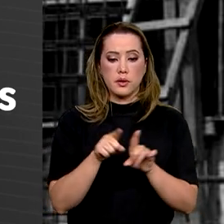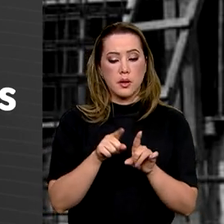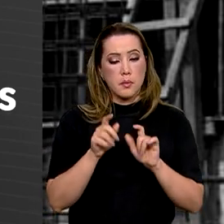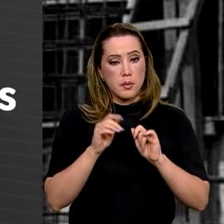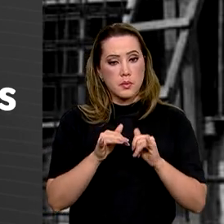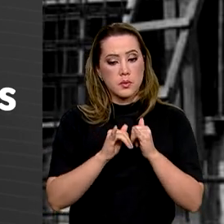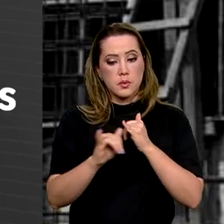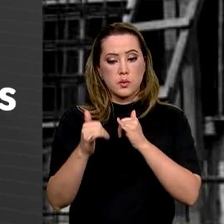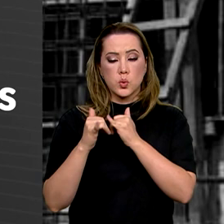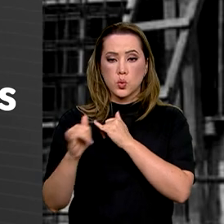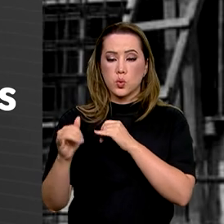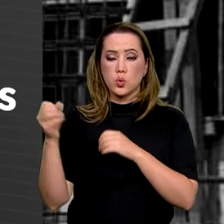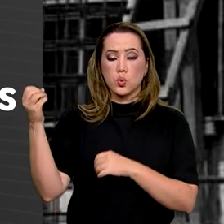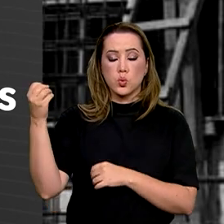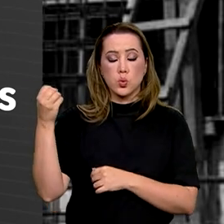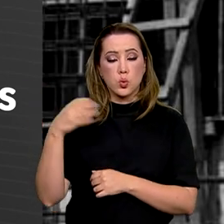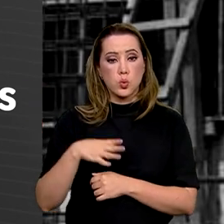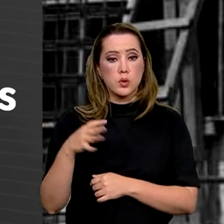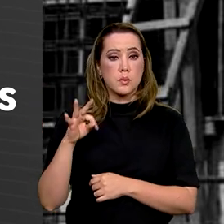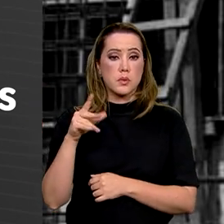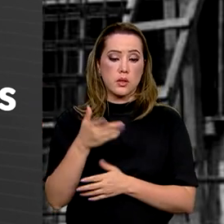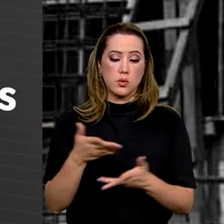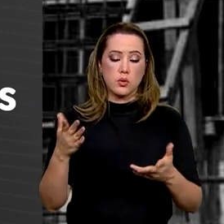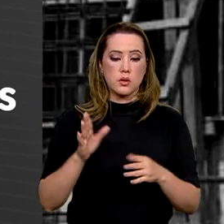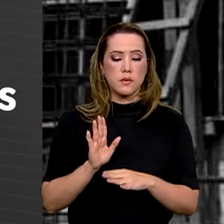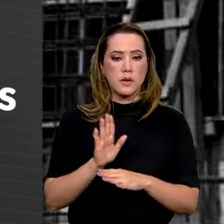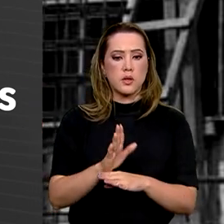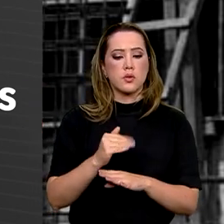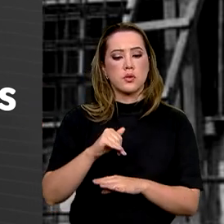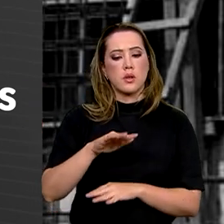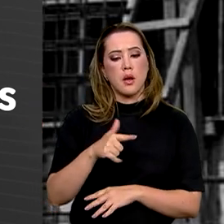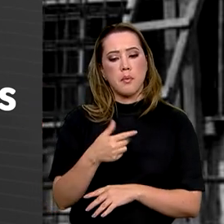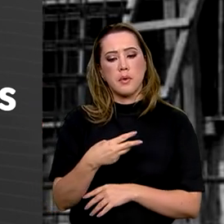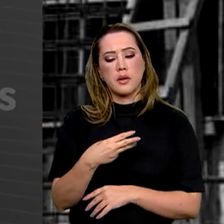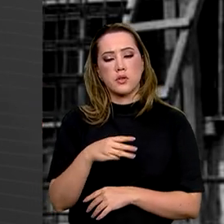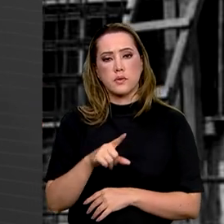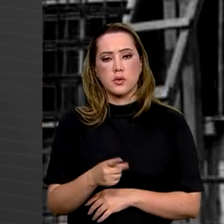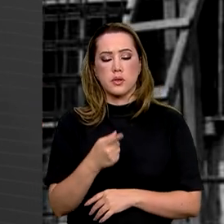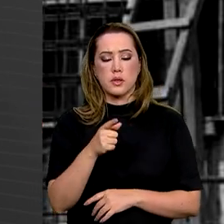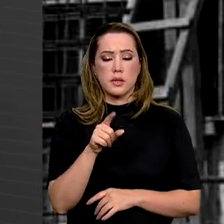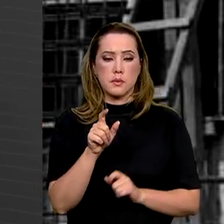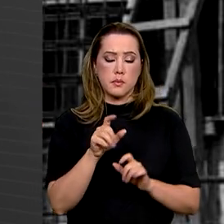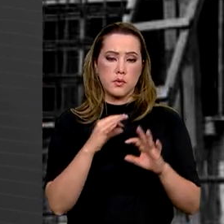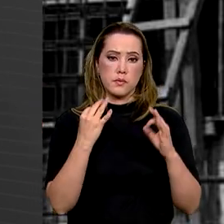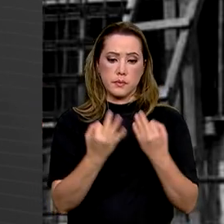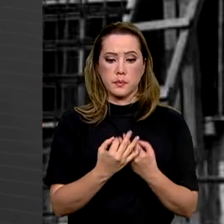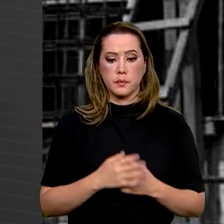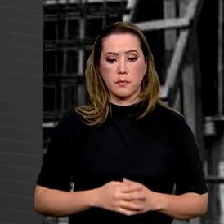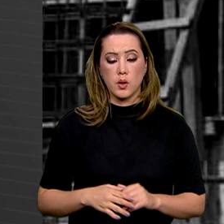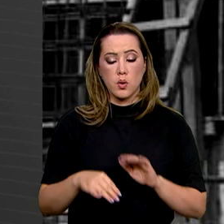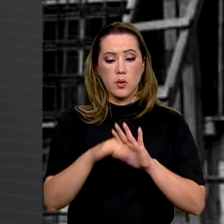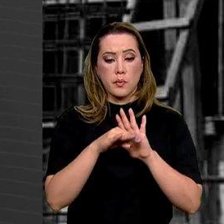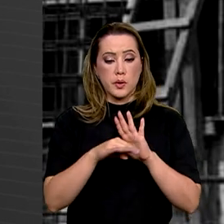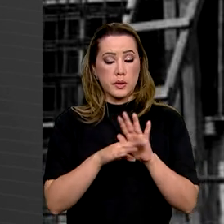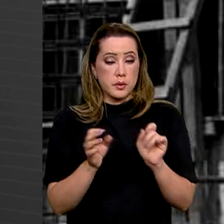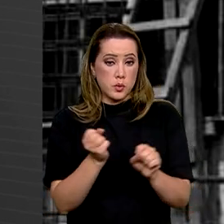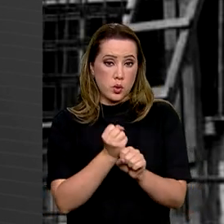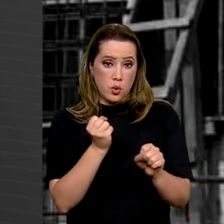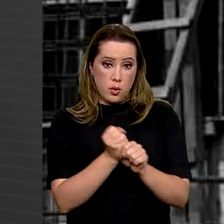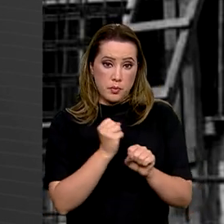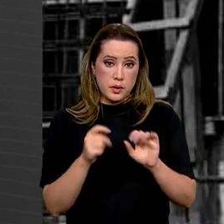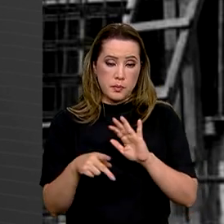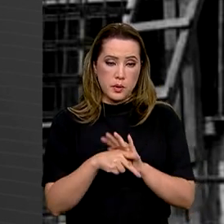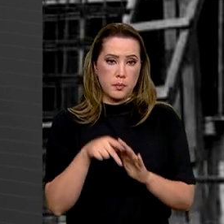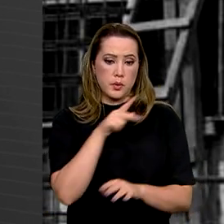rede do programa Luz para Todos, que vai beneficiar mais de 23 mil famílias. O programa de aceleração do crescimento no